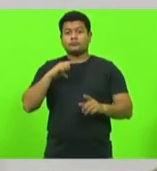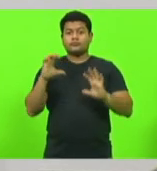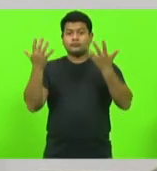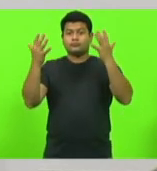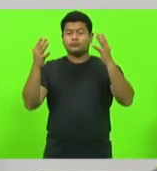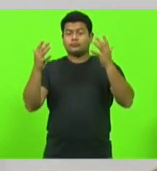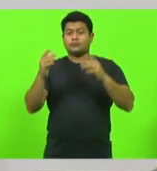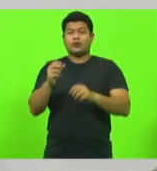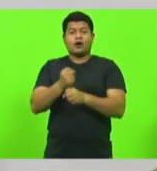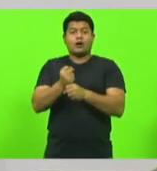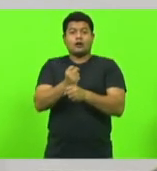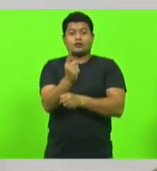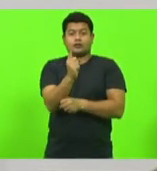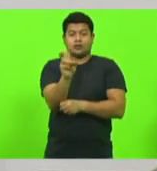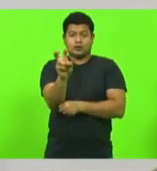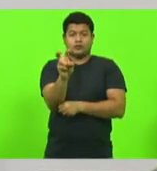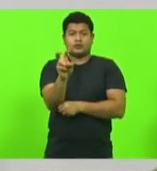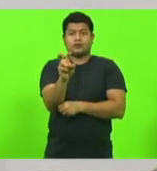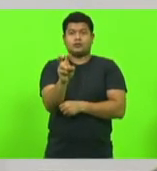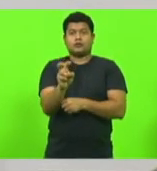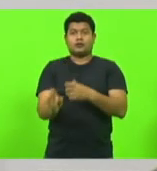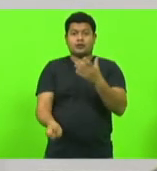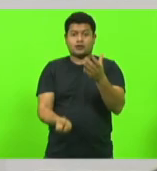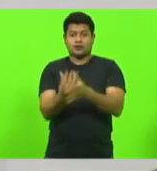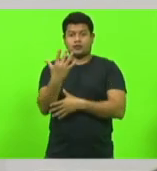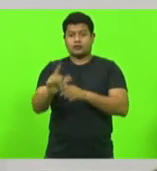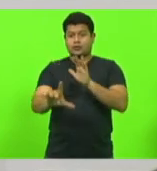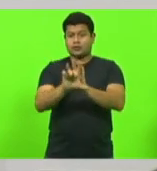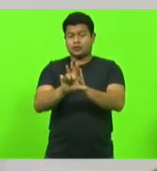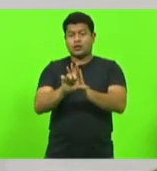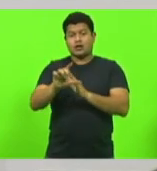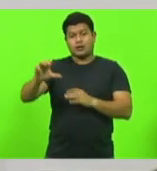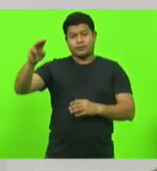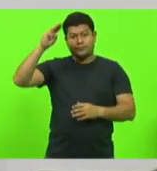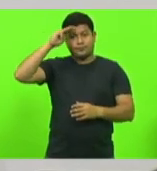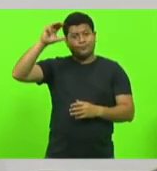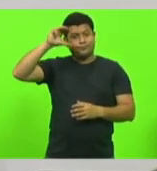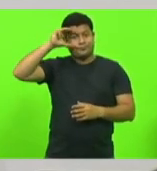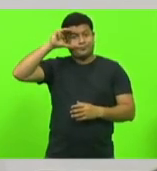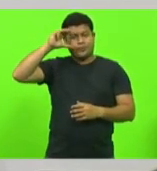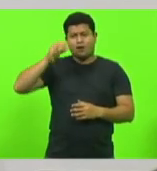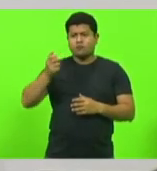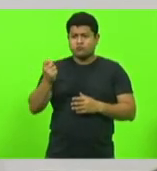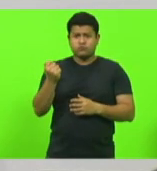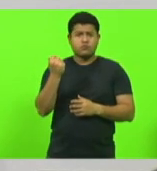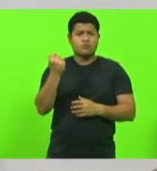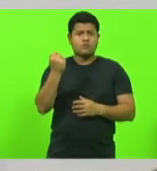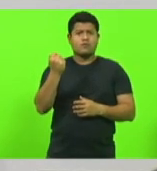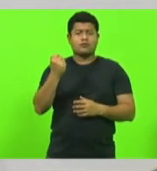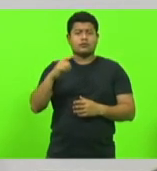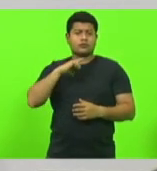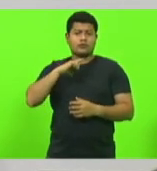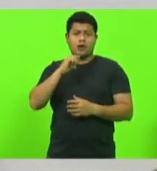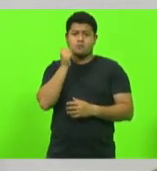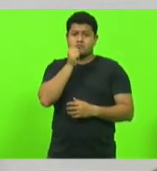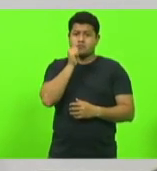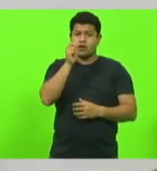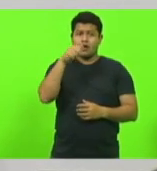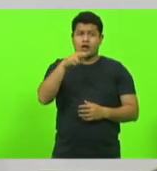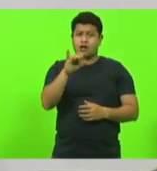anos da Maria da Penha, este nome forte, onde nós temos Anitta Garibaldi